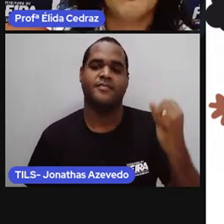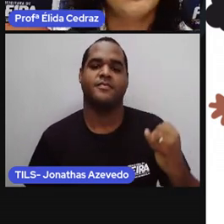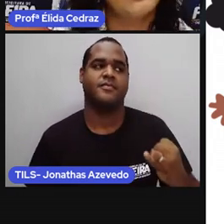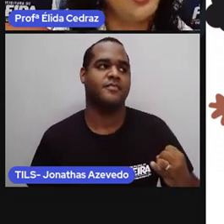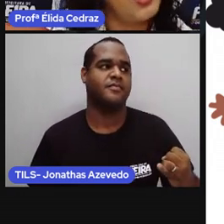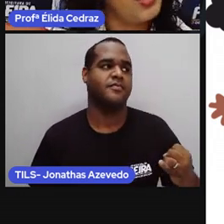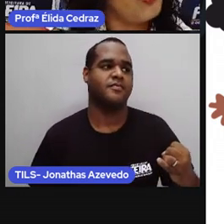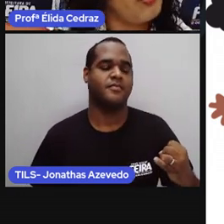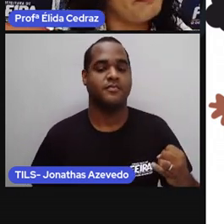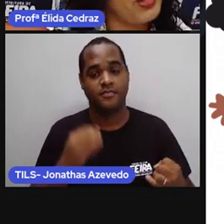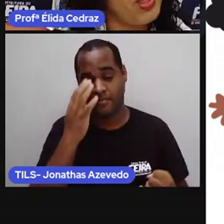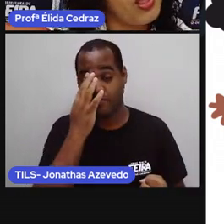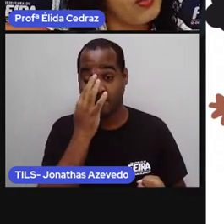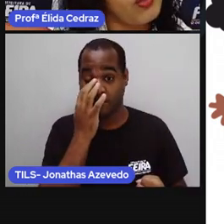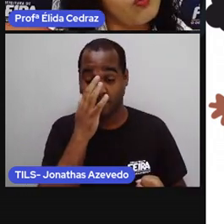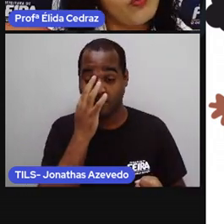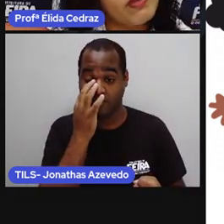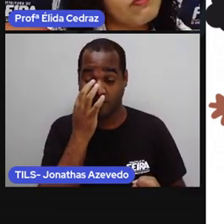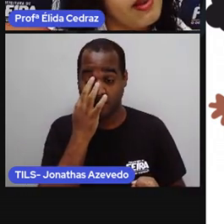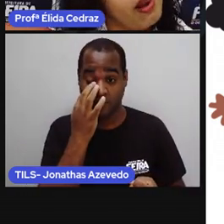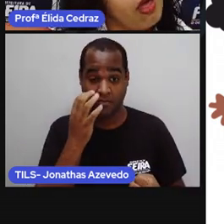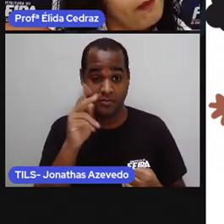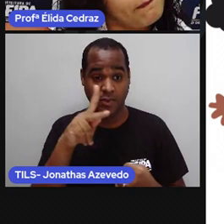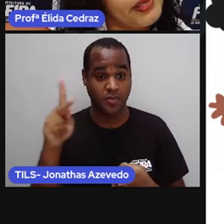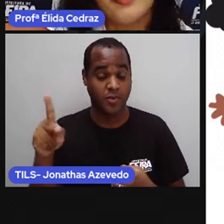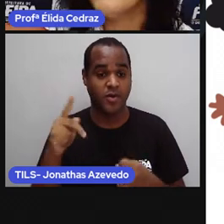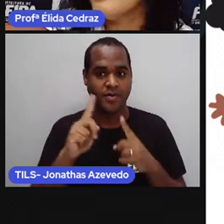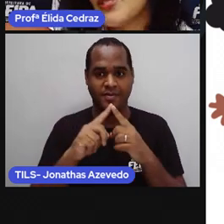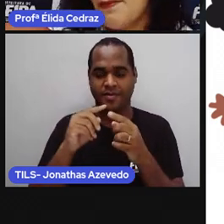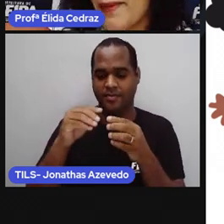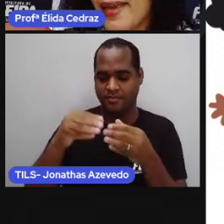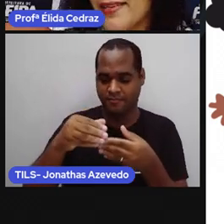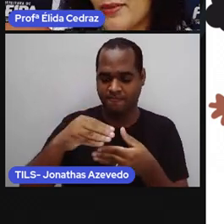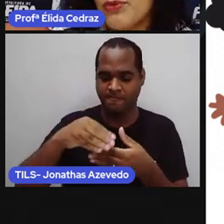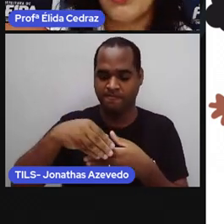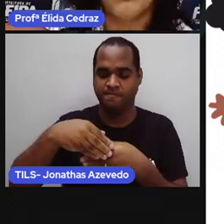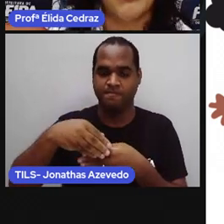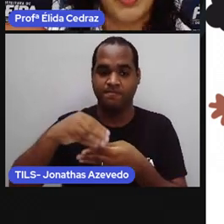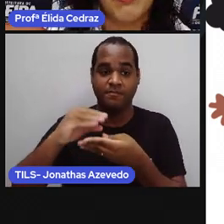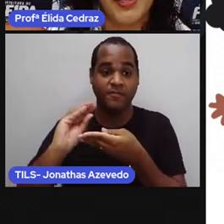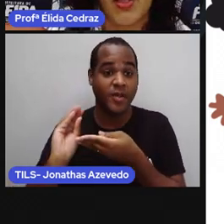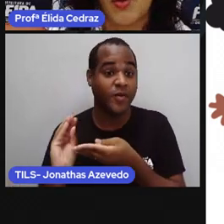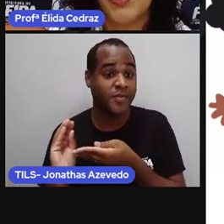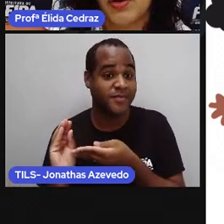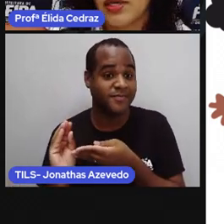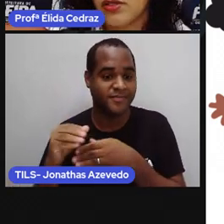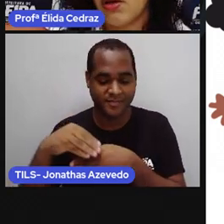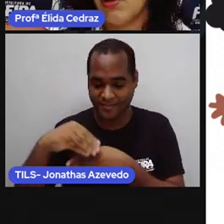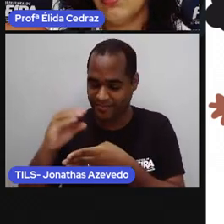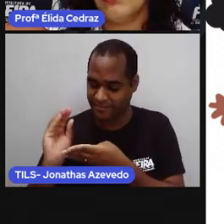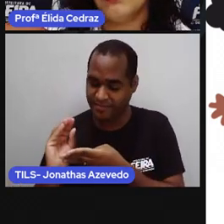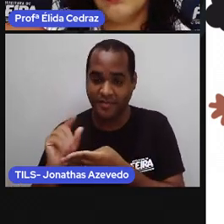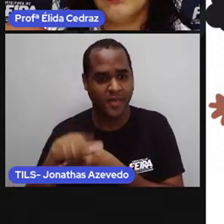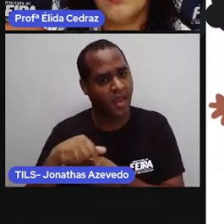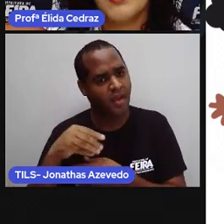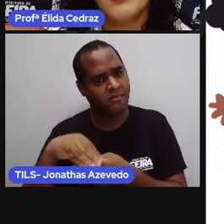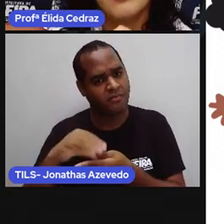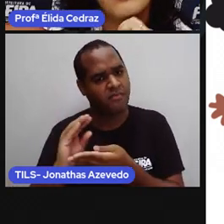lá. Para um envelope isso mesmo um envelope olha só